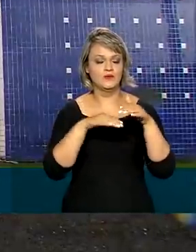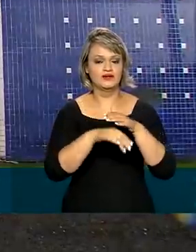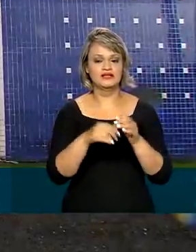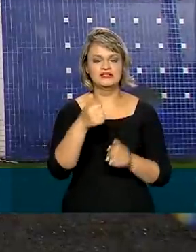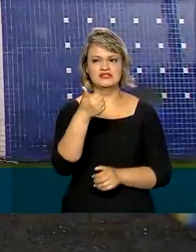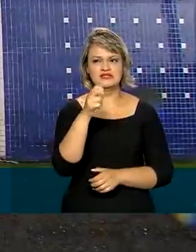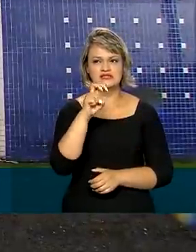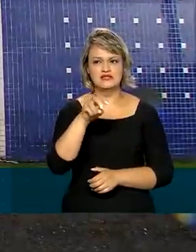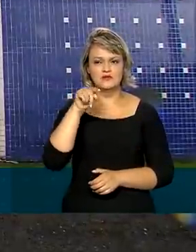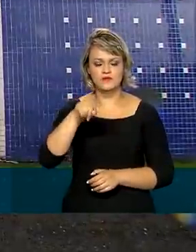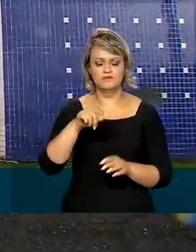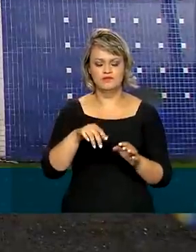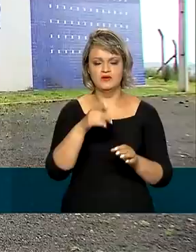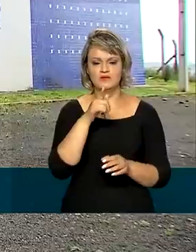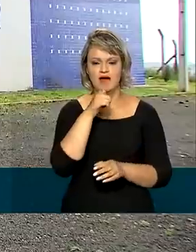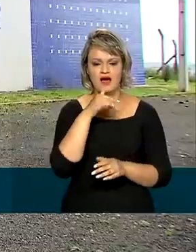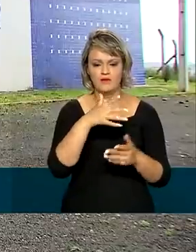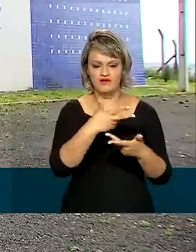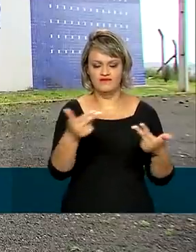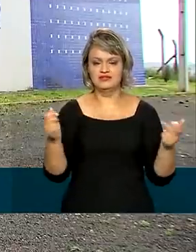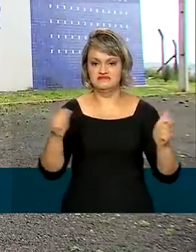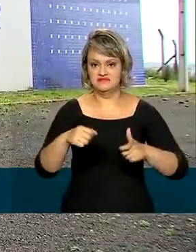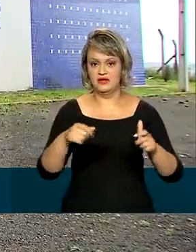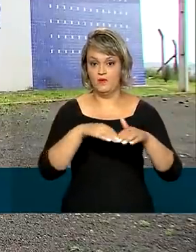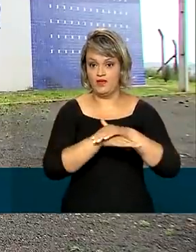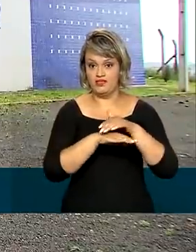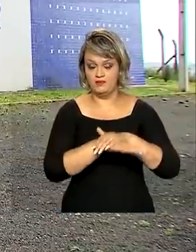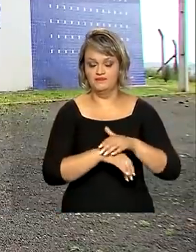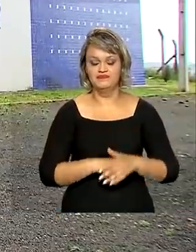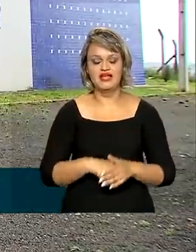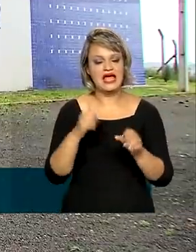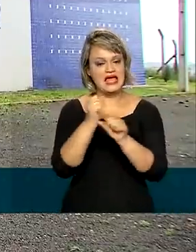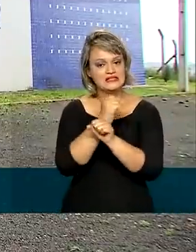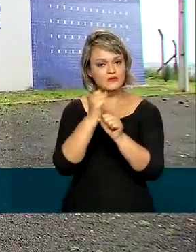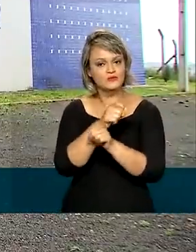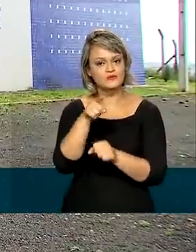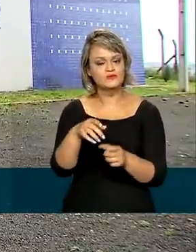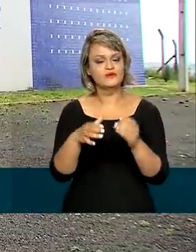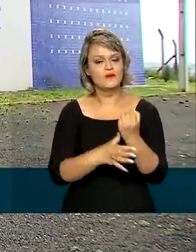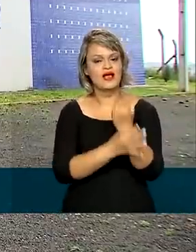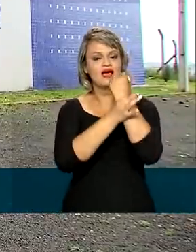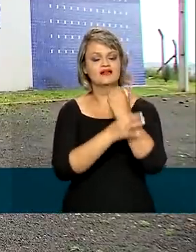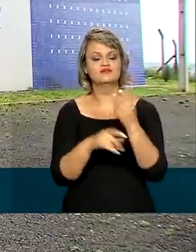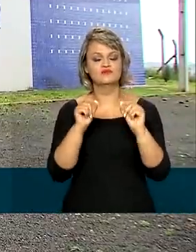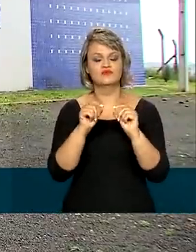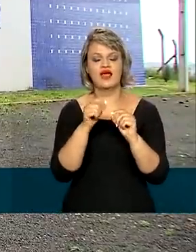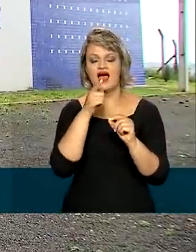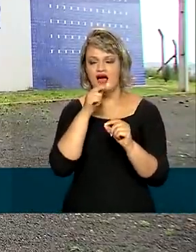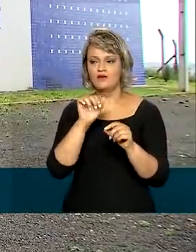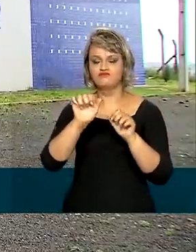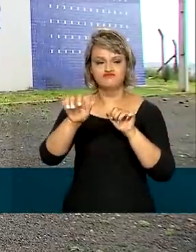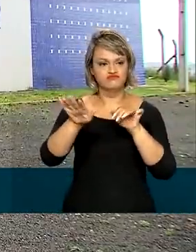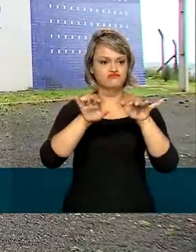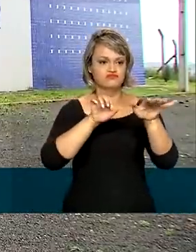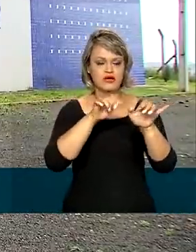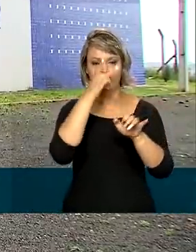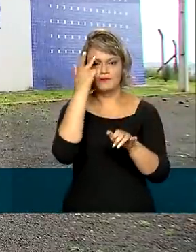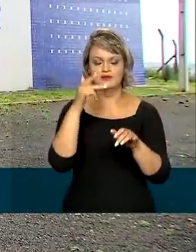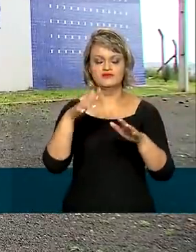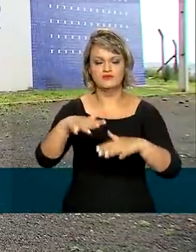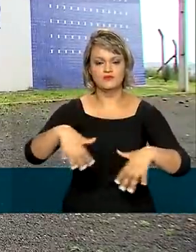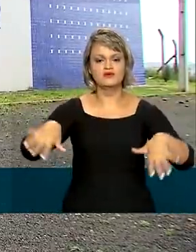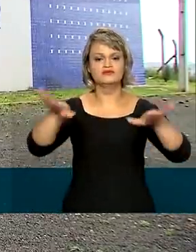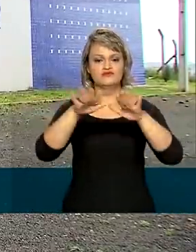metros cúbicos de água cada. A obra vai garantir a regularidade na distribuição de água tratada para